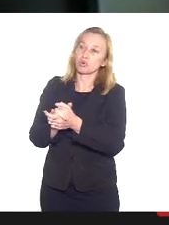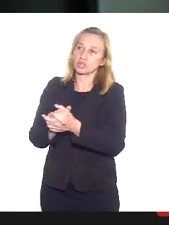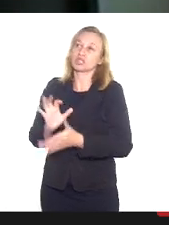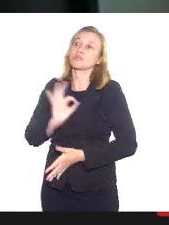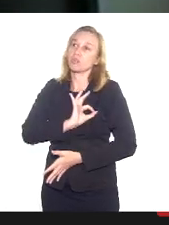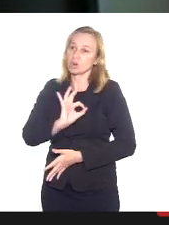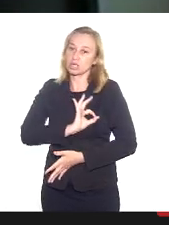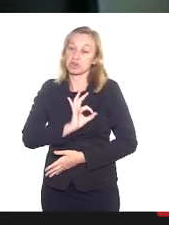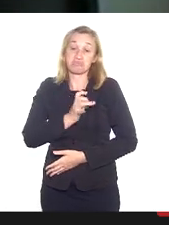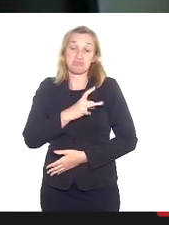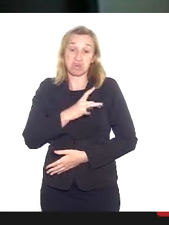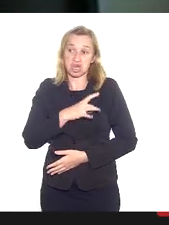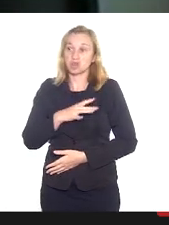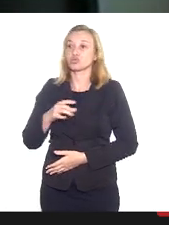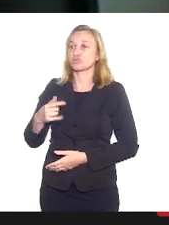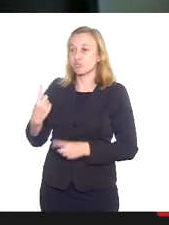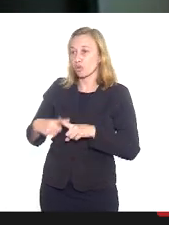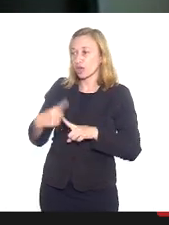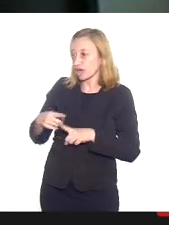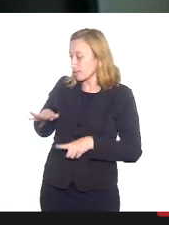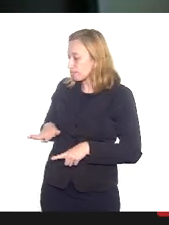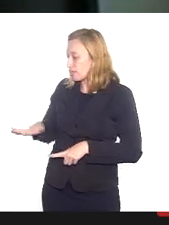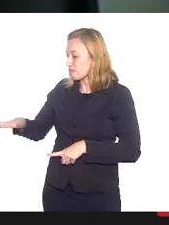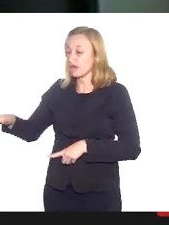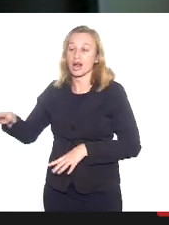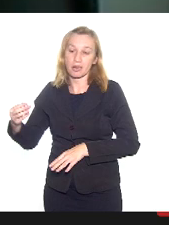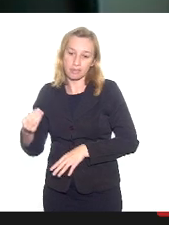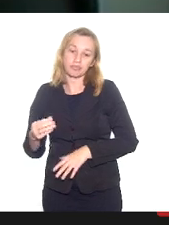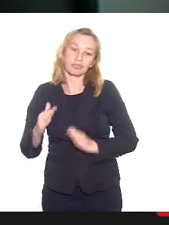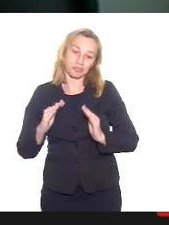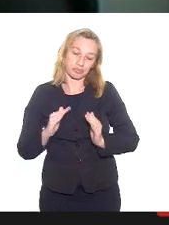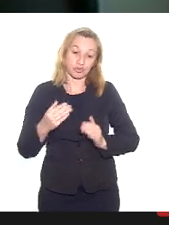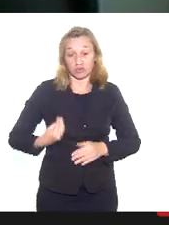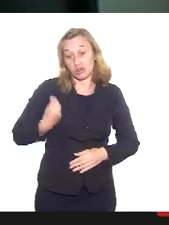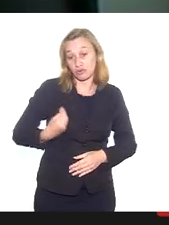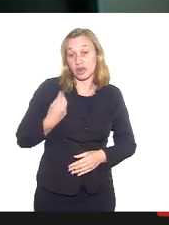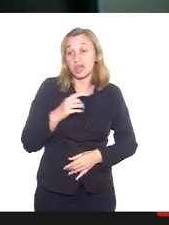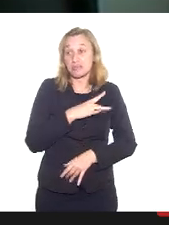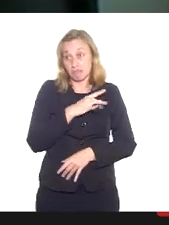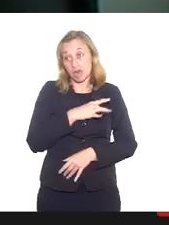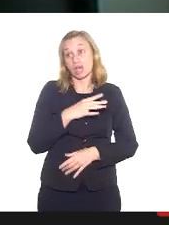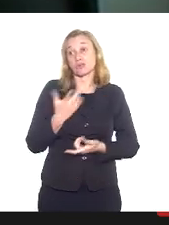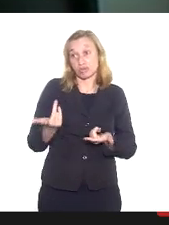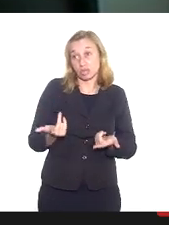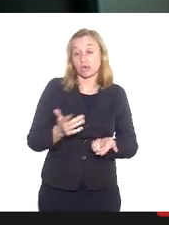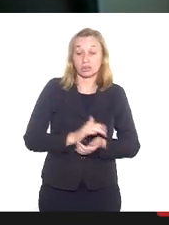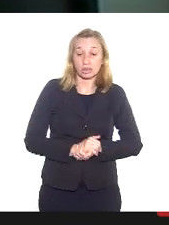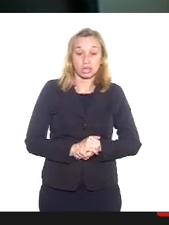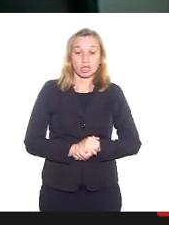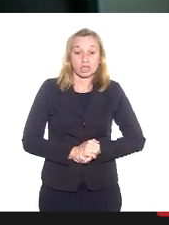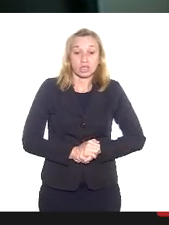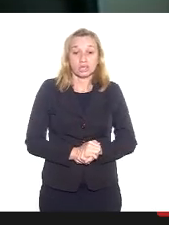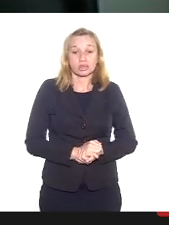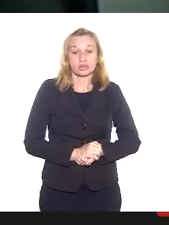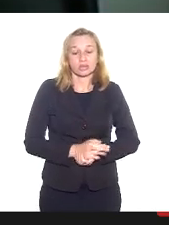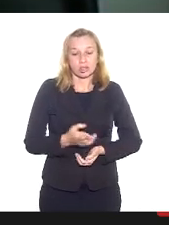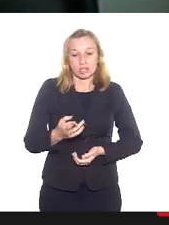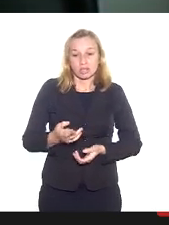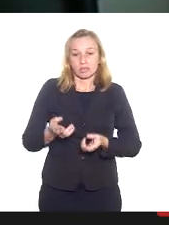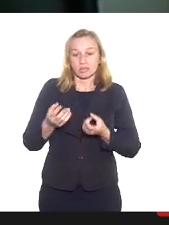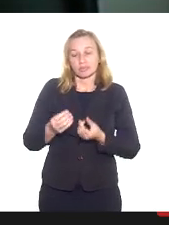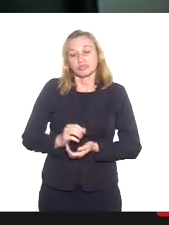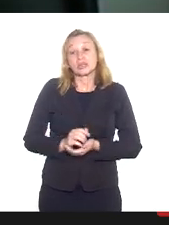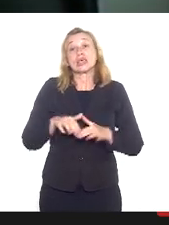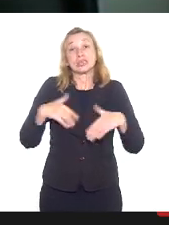territórios de conflito e, por conta disso, temiam também ser alvo de qualquer tipo de intolerância.